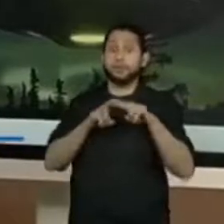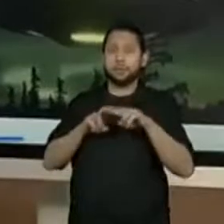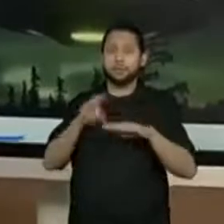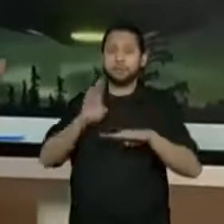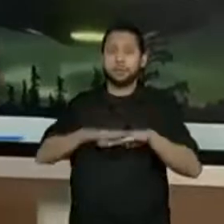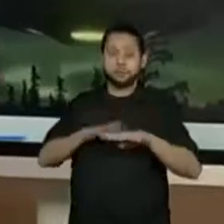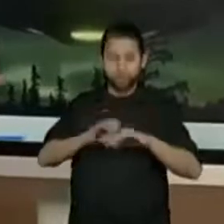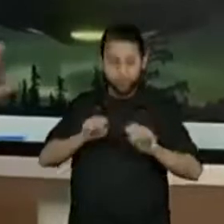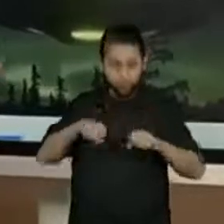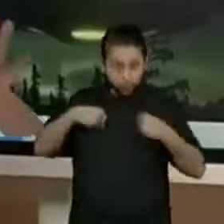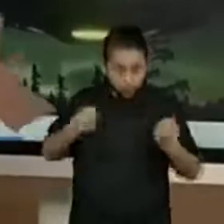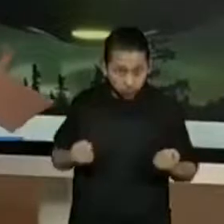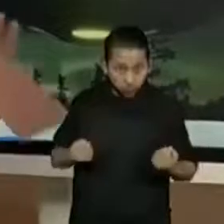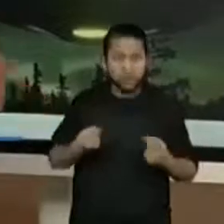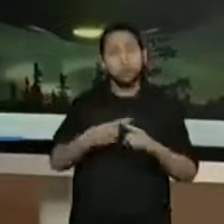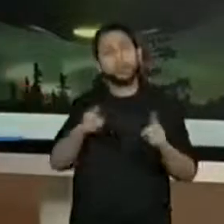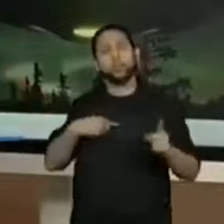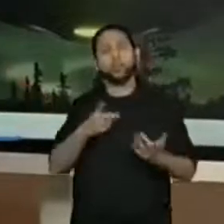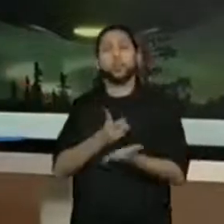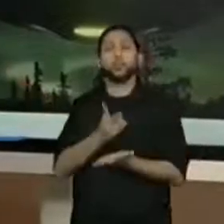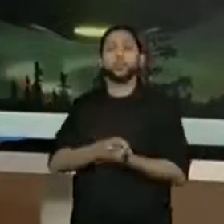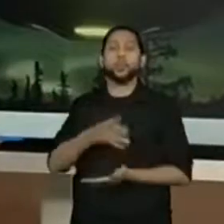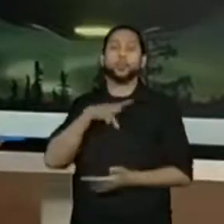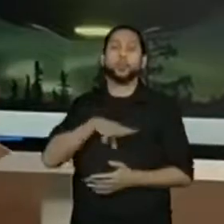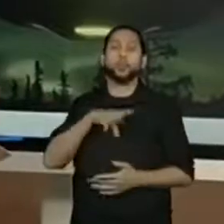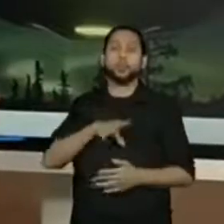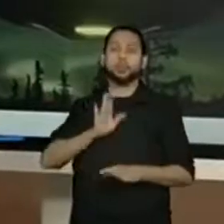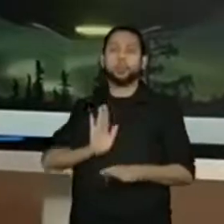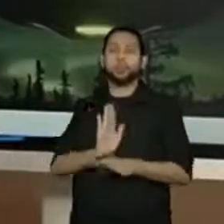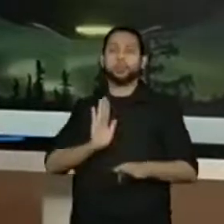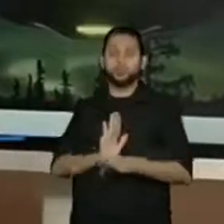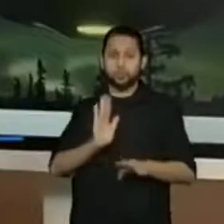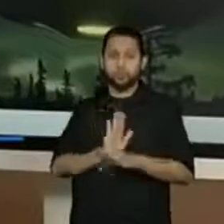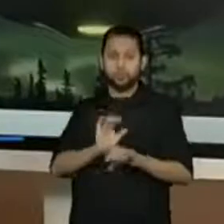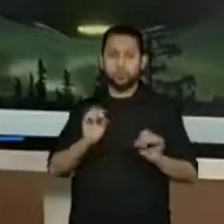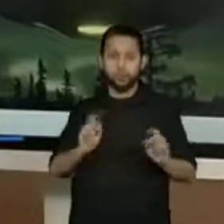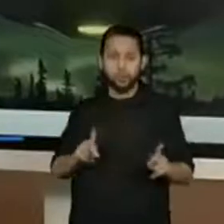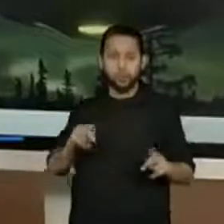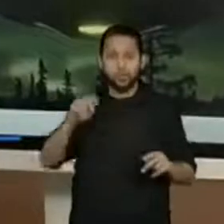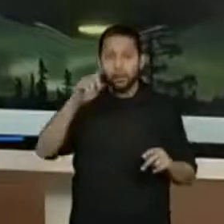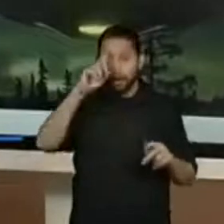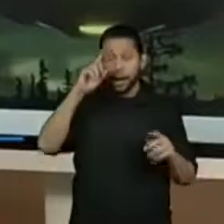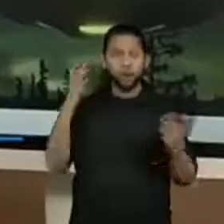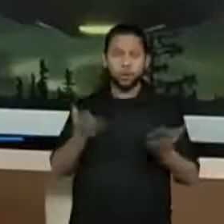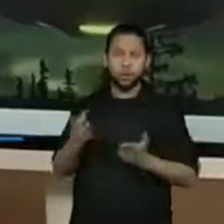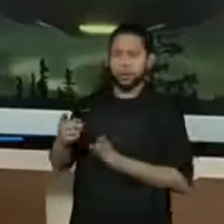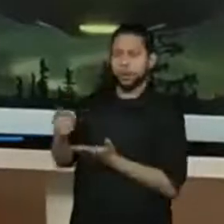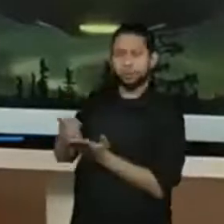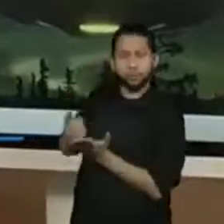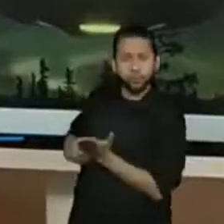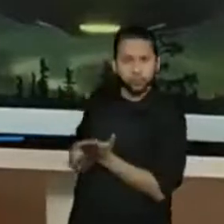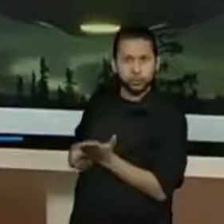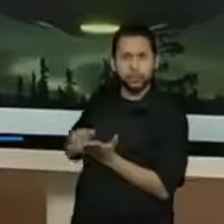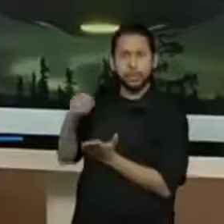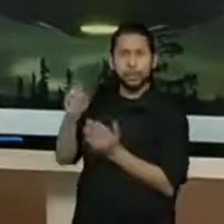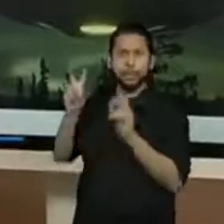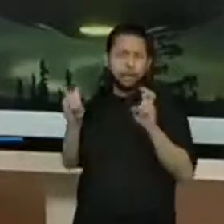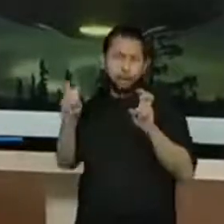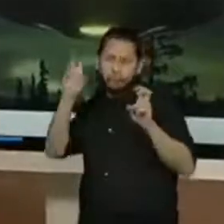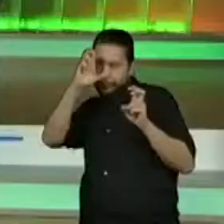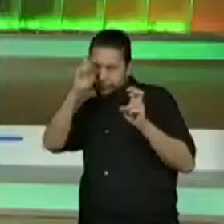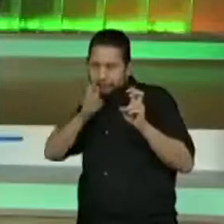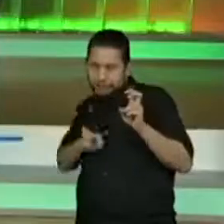finalizando para dar aquela quebra na recuperação, tá certo? Não faz parte da apostila aprender sempre,